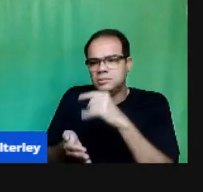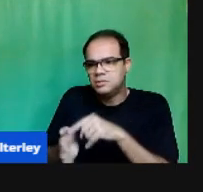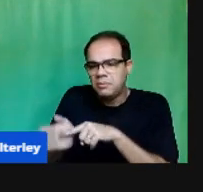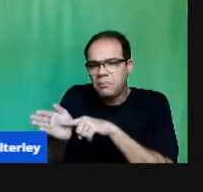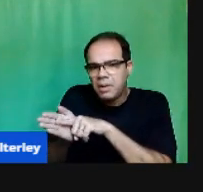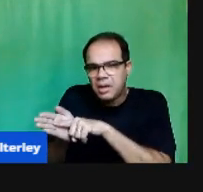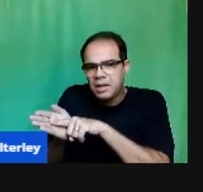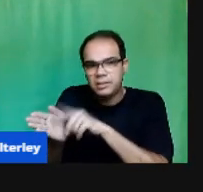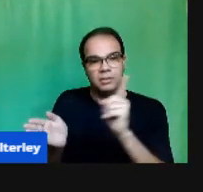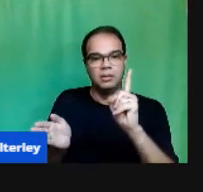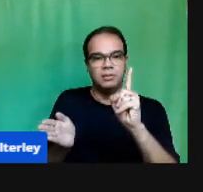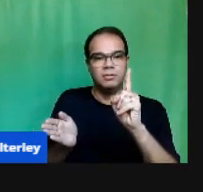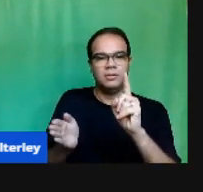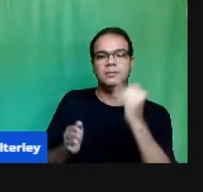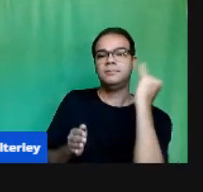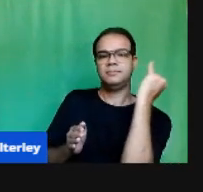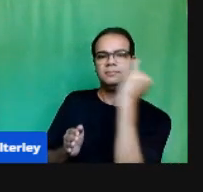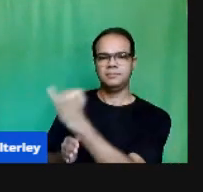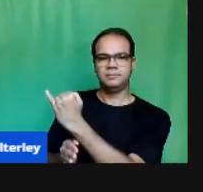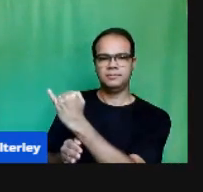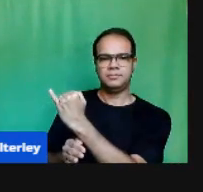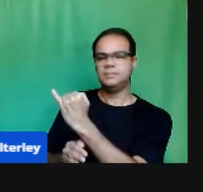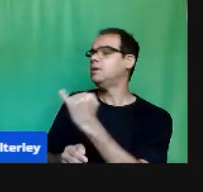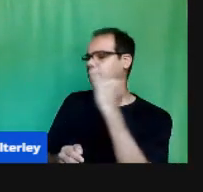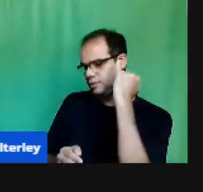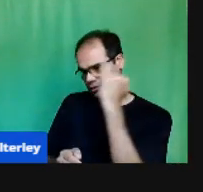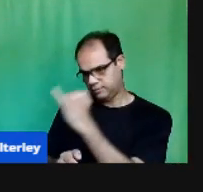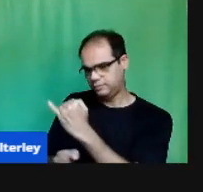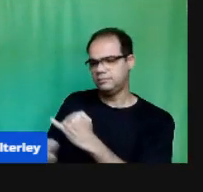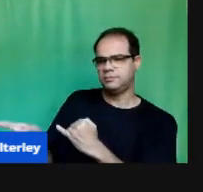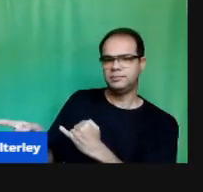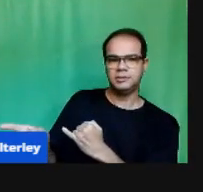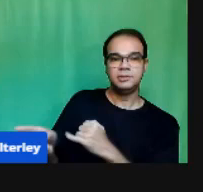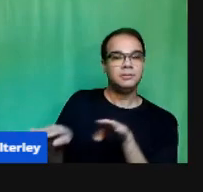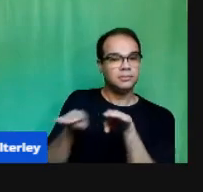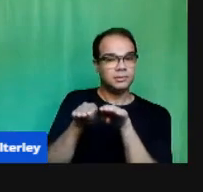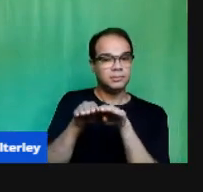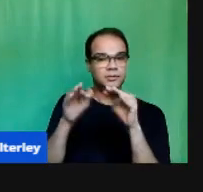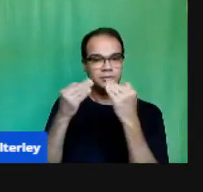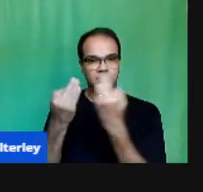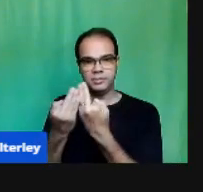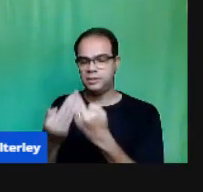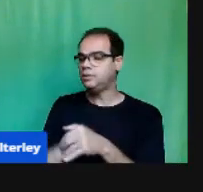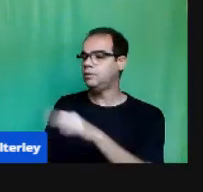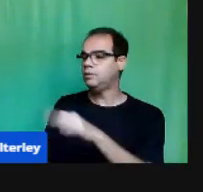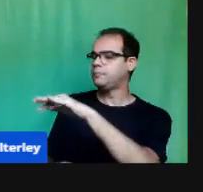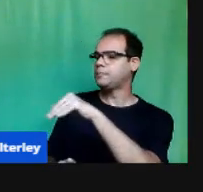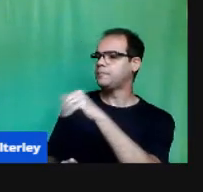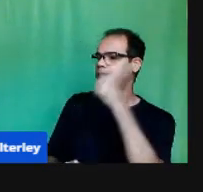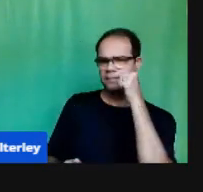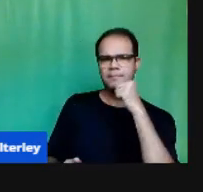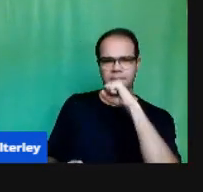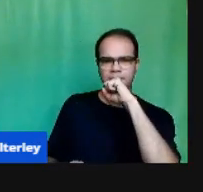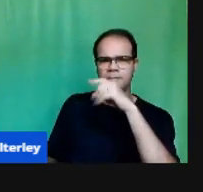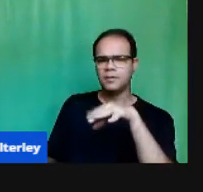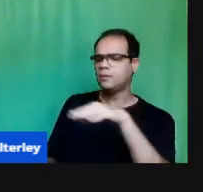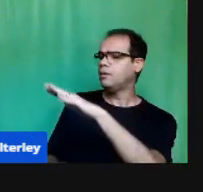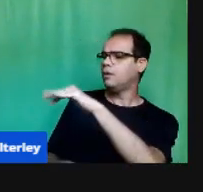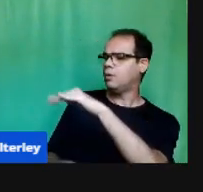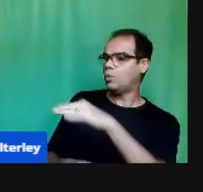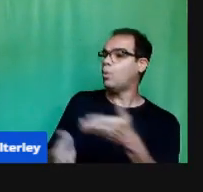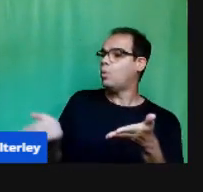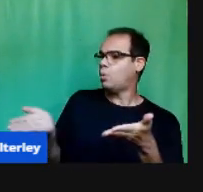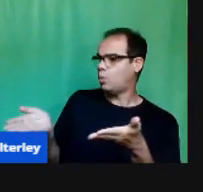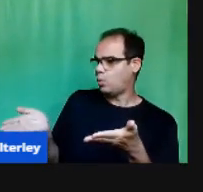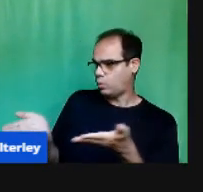O papel Da família Era muito Importante Com a escola Hoje ela